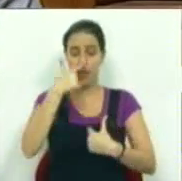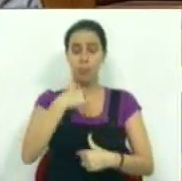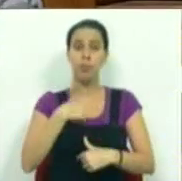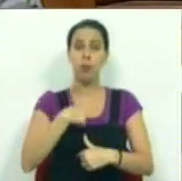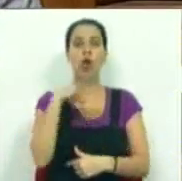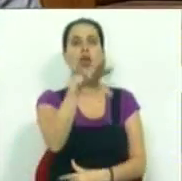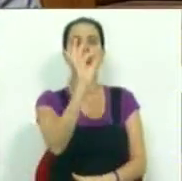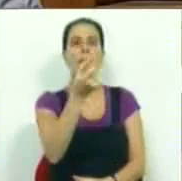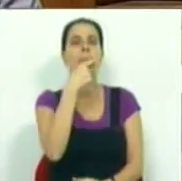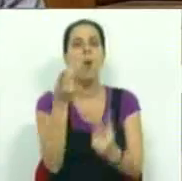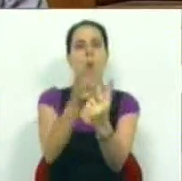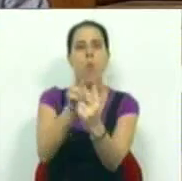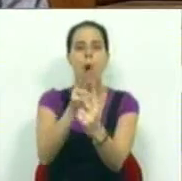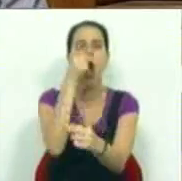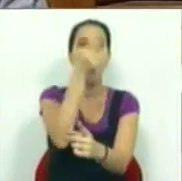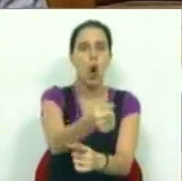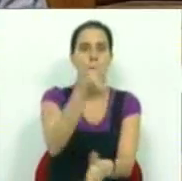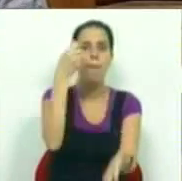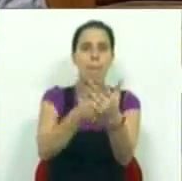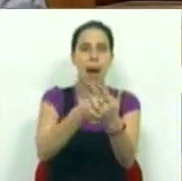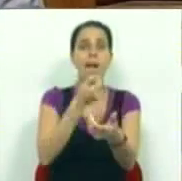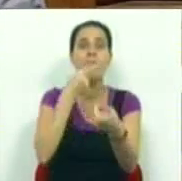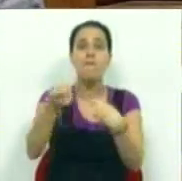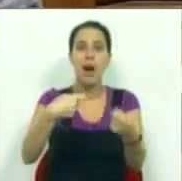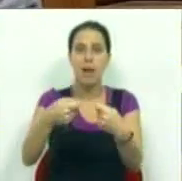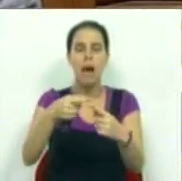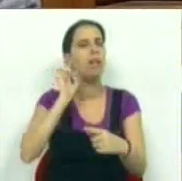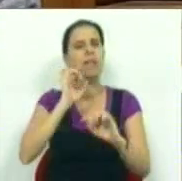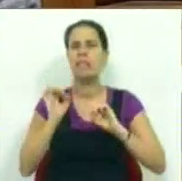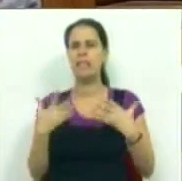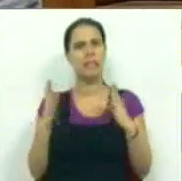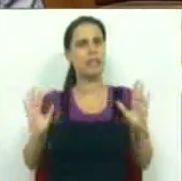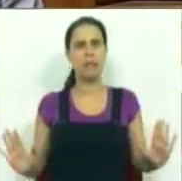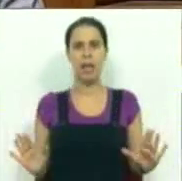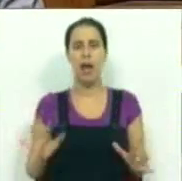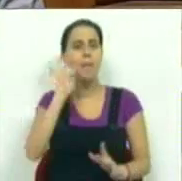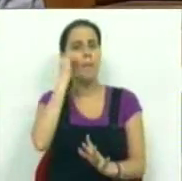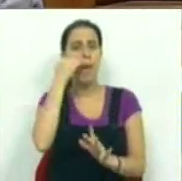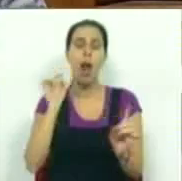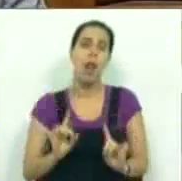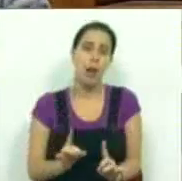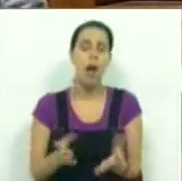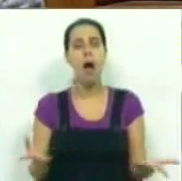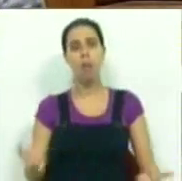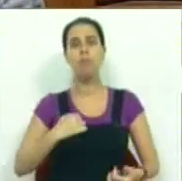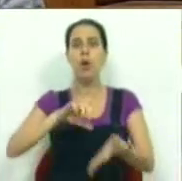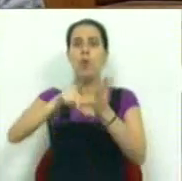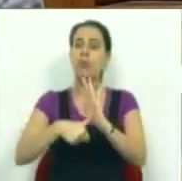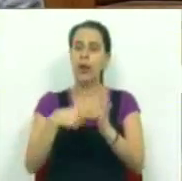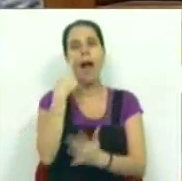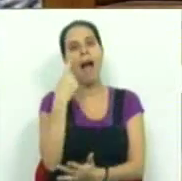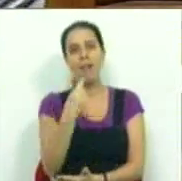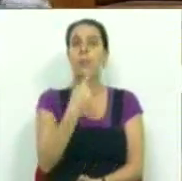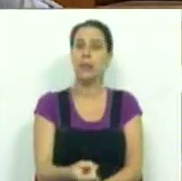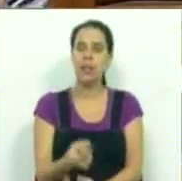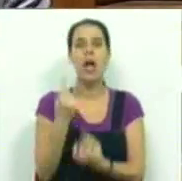escolher o medicamento que compra e que paga na farmácia é absolutamente essencial. Sem prejuízo, como o nosso projeto reconhece,